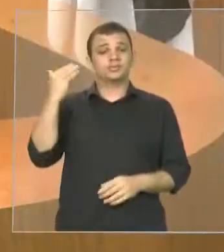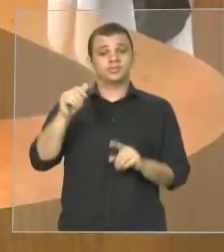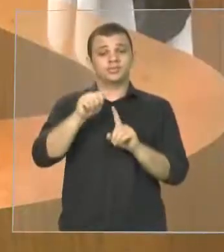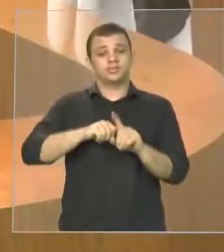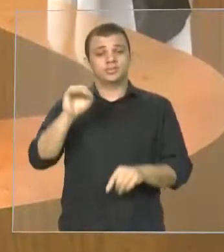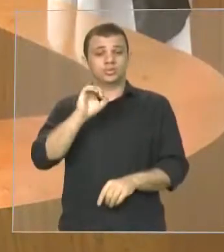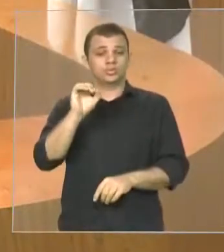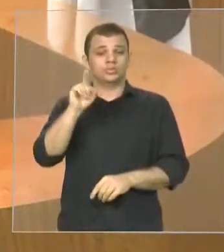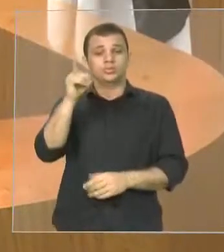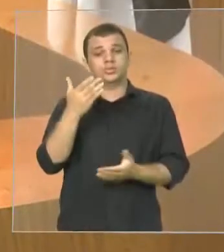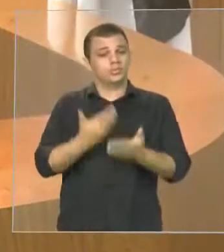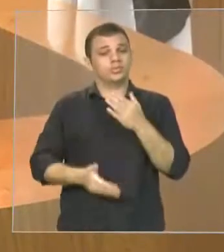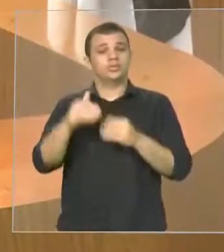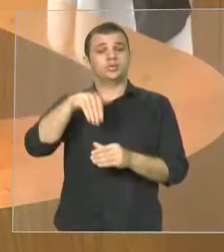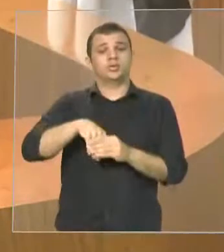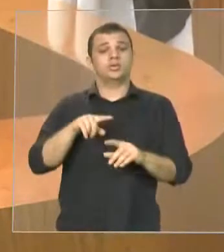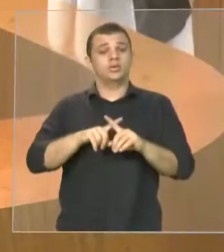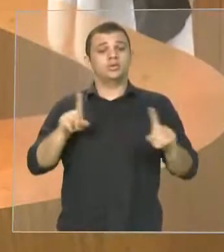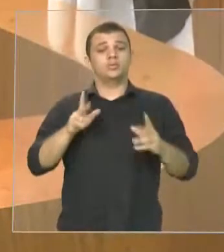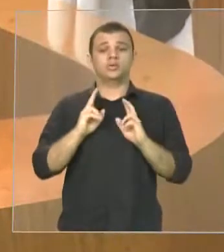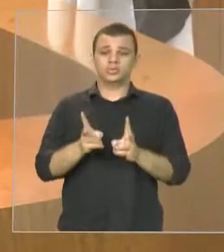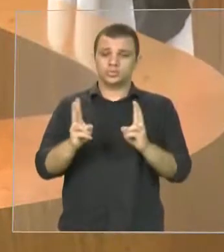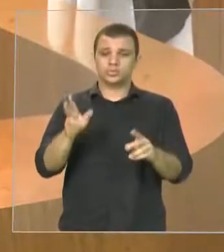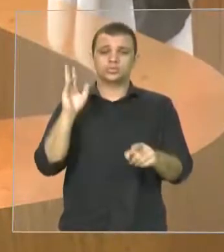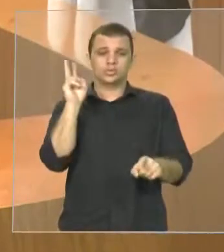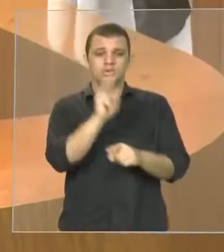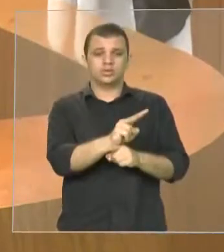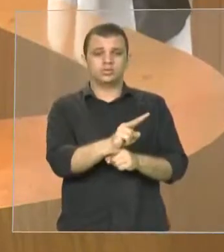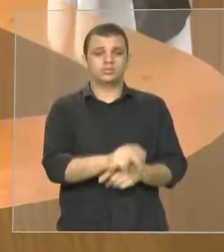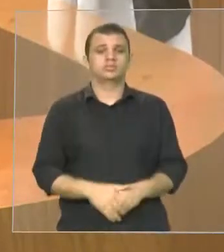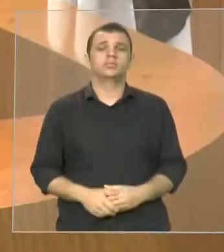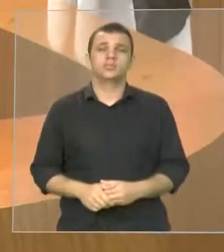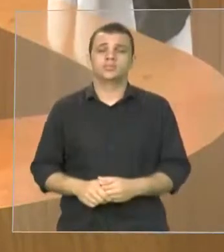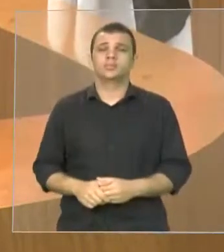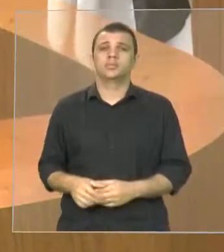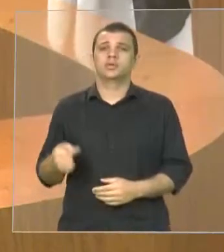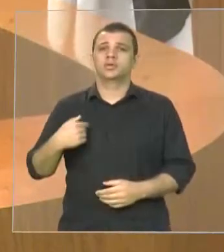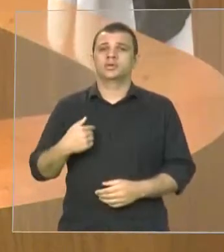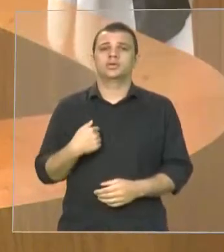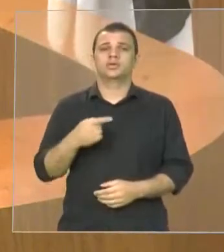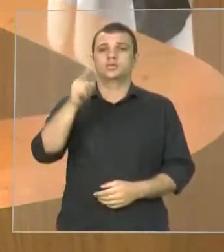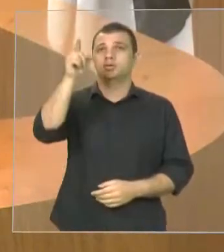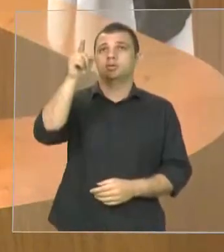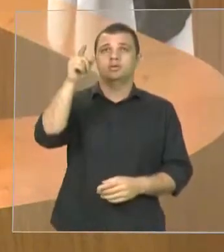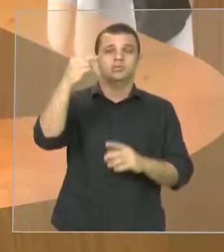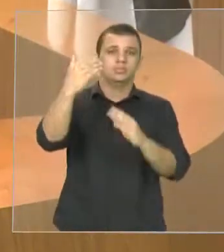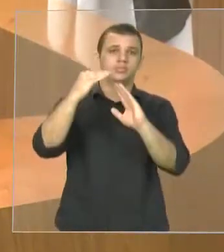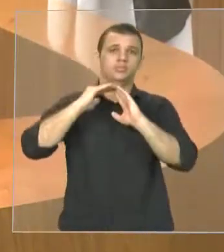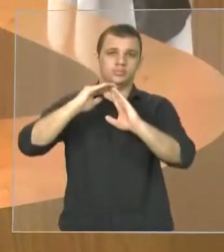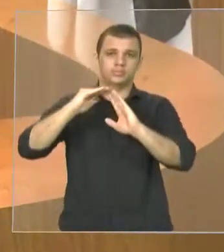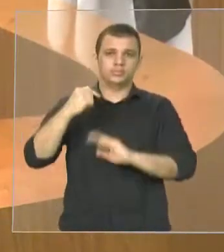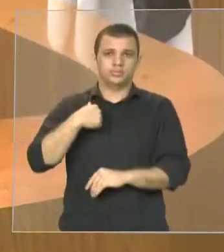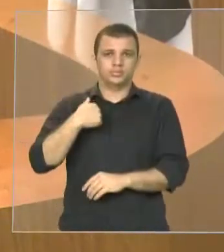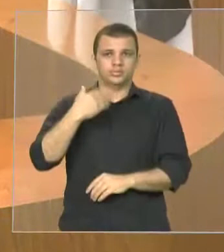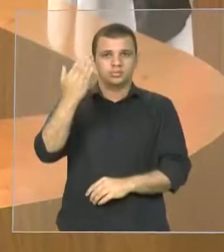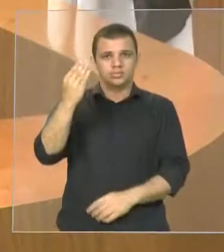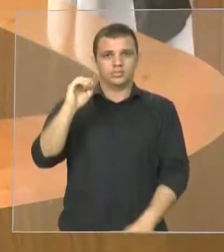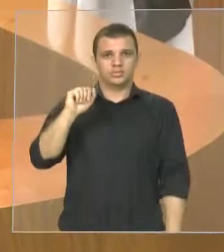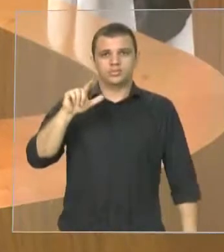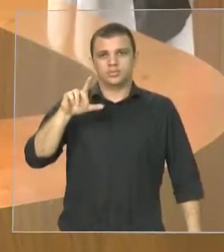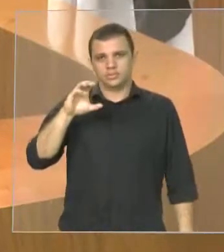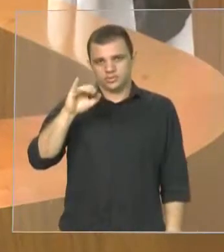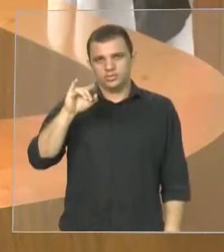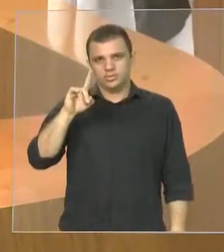passado fiz aqui a pedido desse aliado, do Alcidinho, a